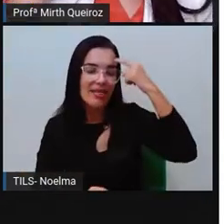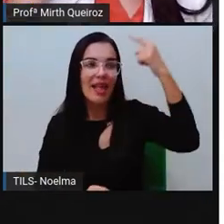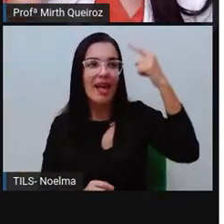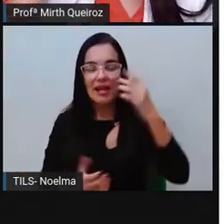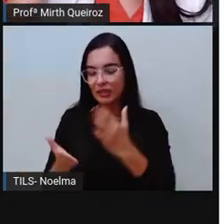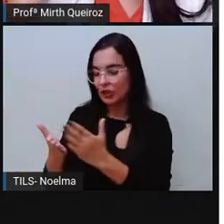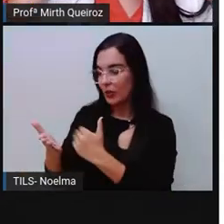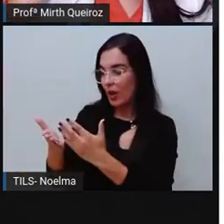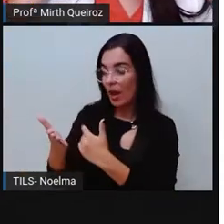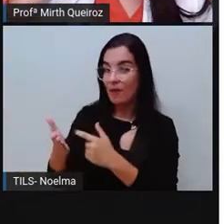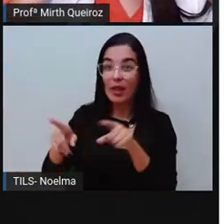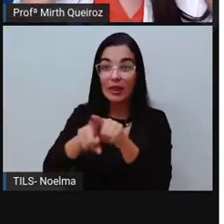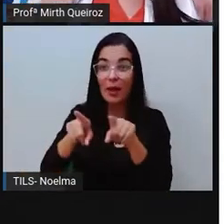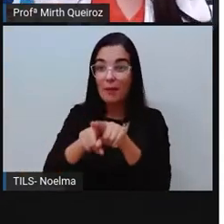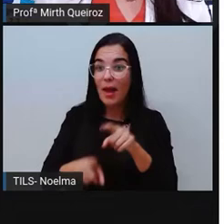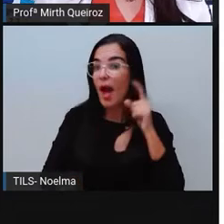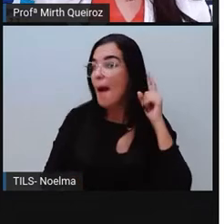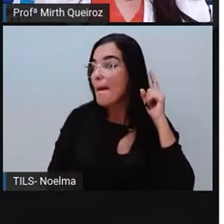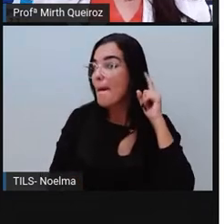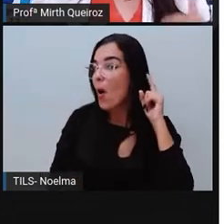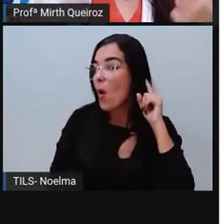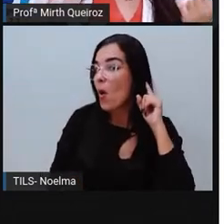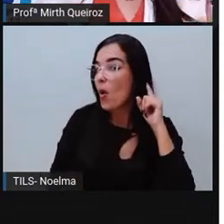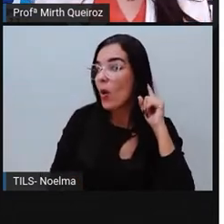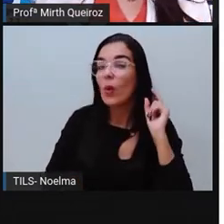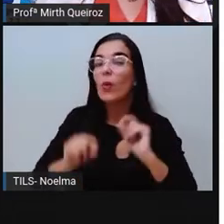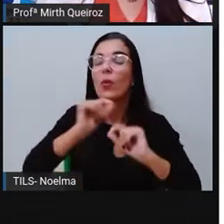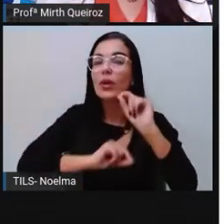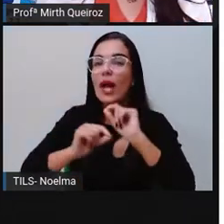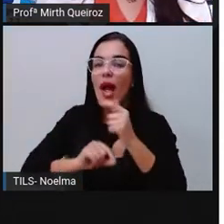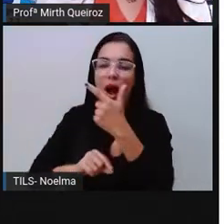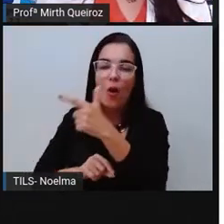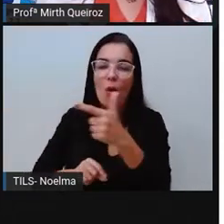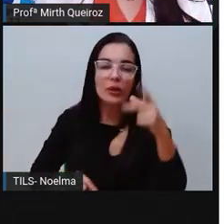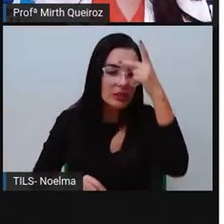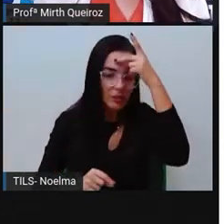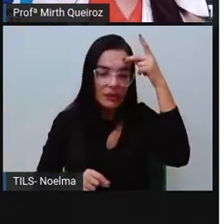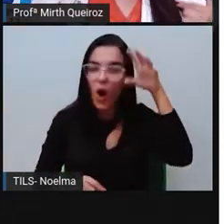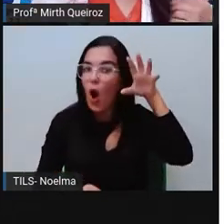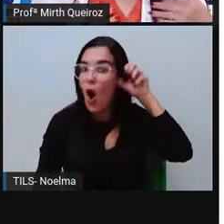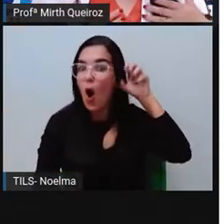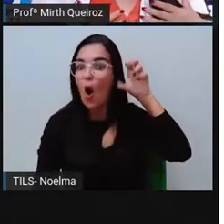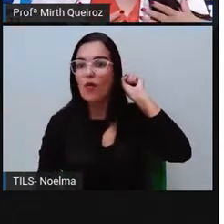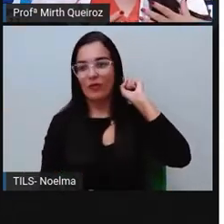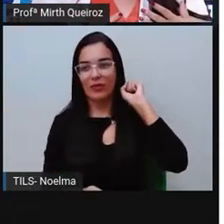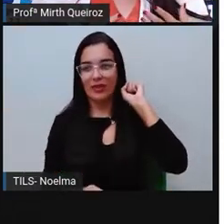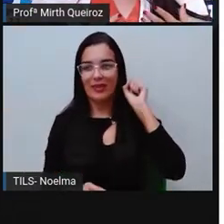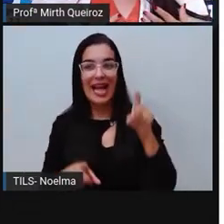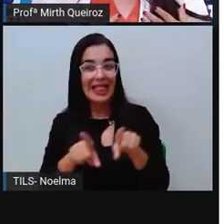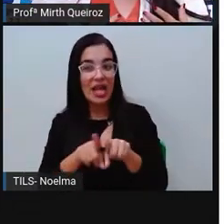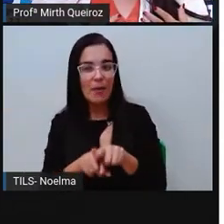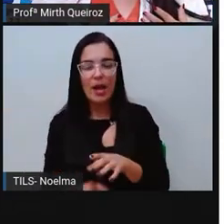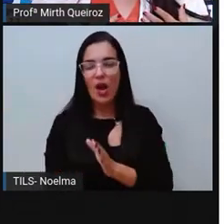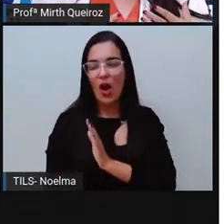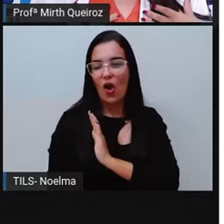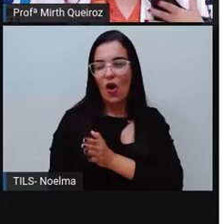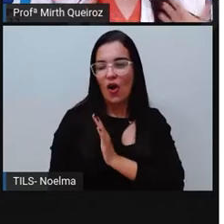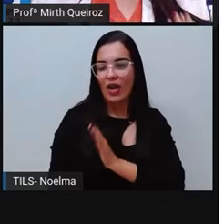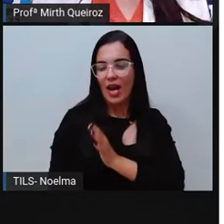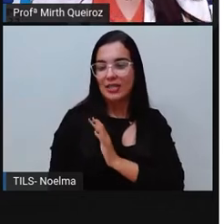de orelhas pra ouvir o que os outros pensam. Nós vamos precisar do coração